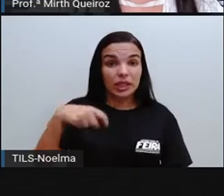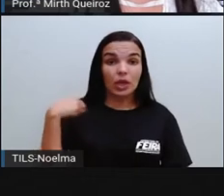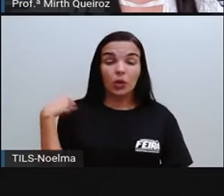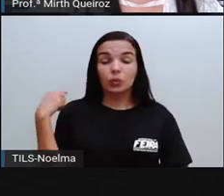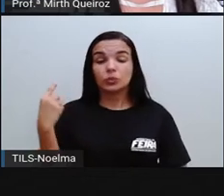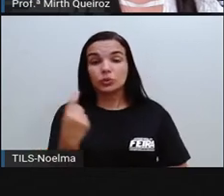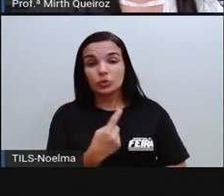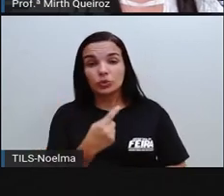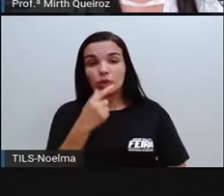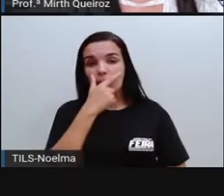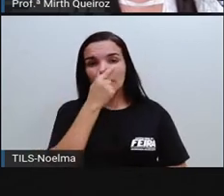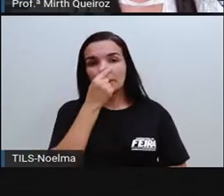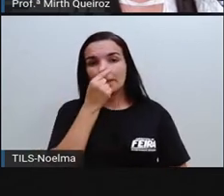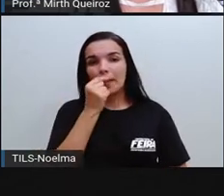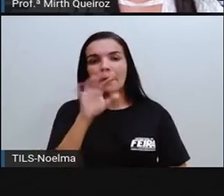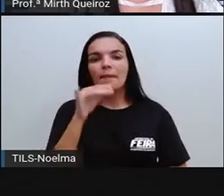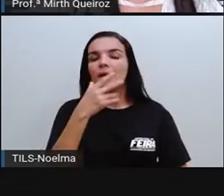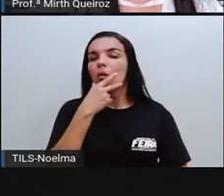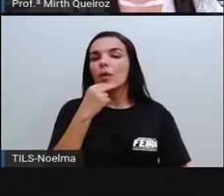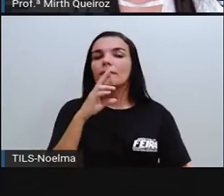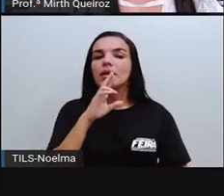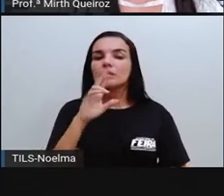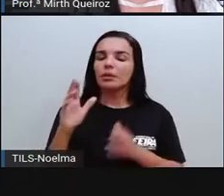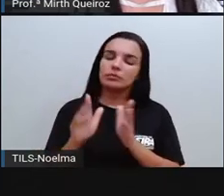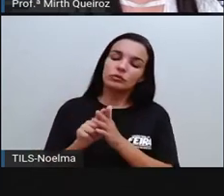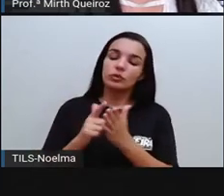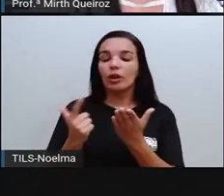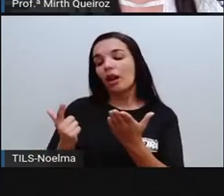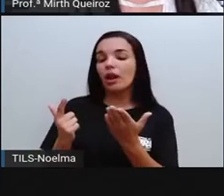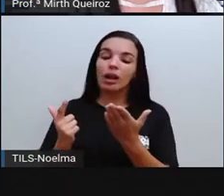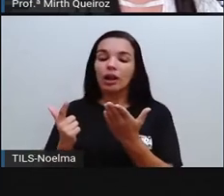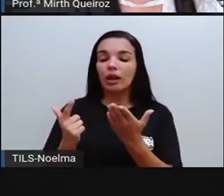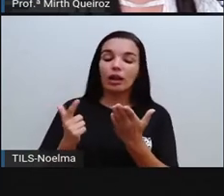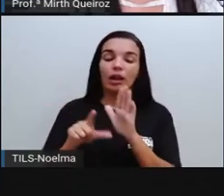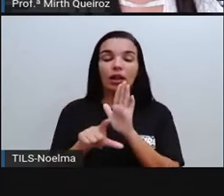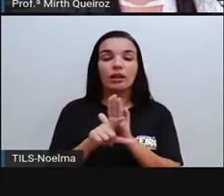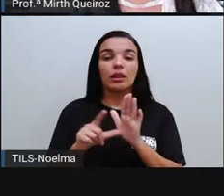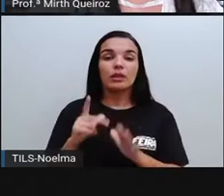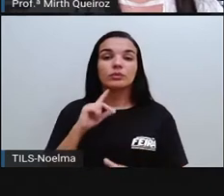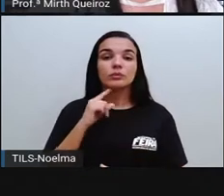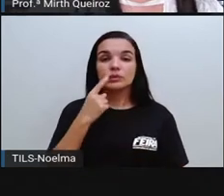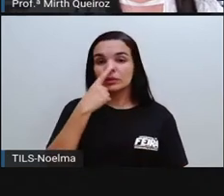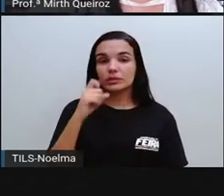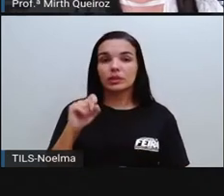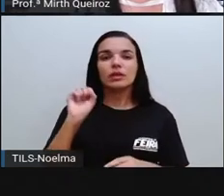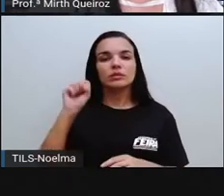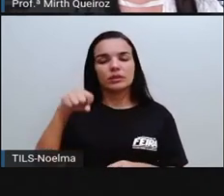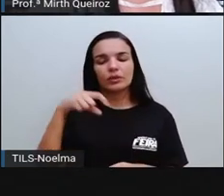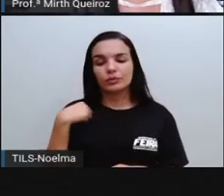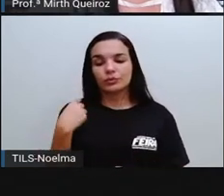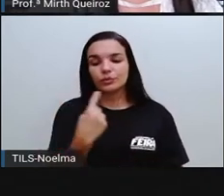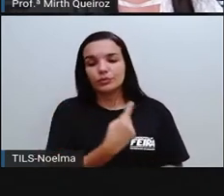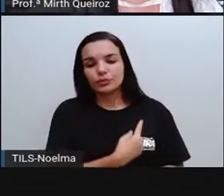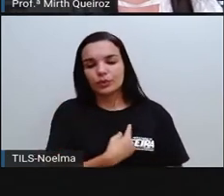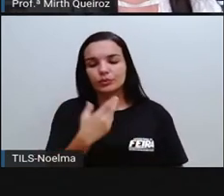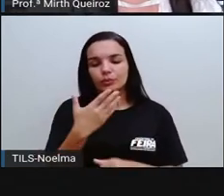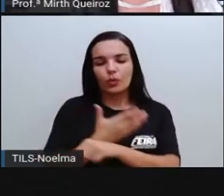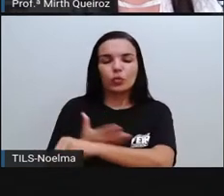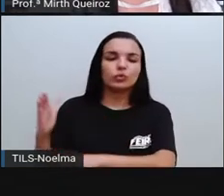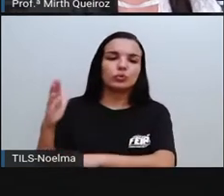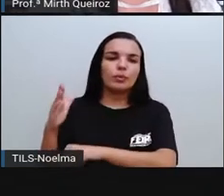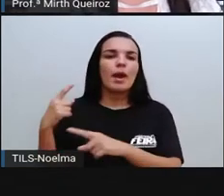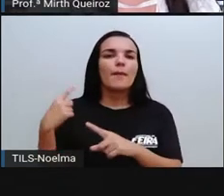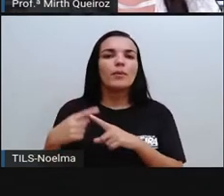enchente aí, né? E aí ele lendo o jornal, a lei do lixo, ele respondeu. Sim, os nossos hábitos. Por que as